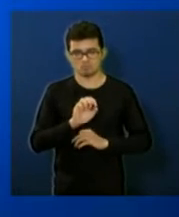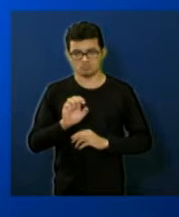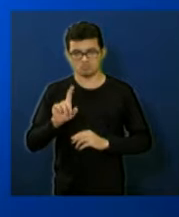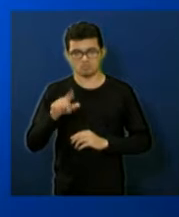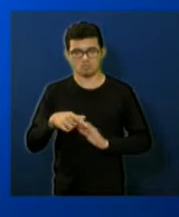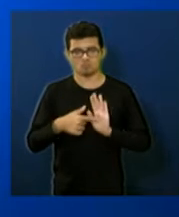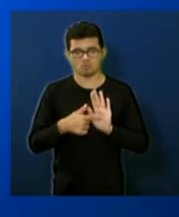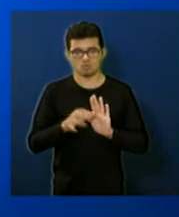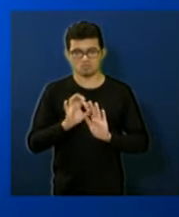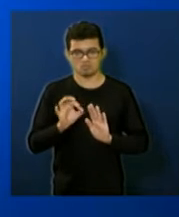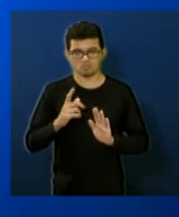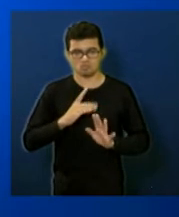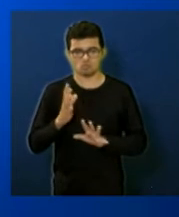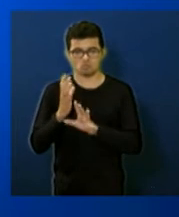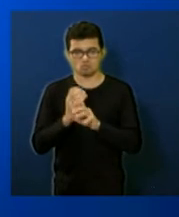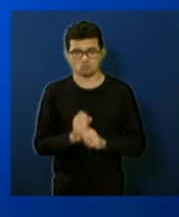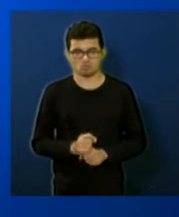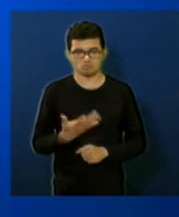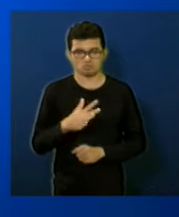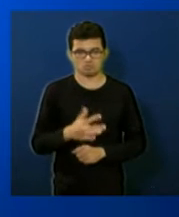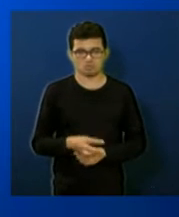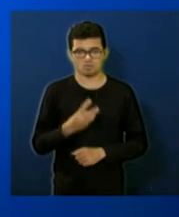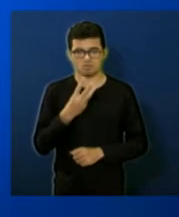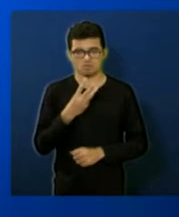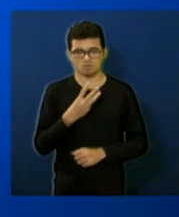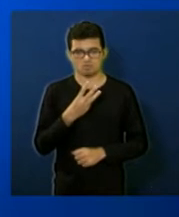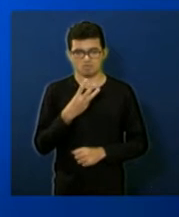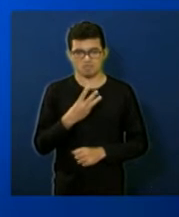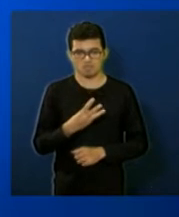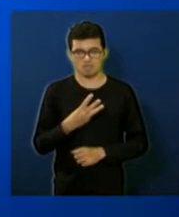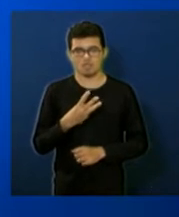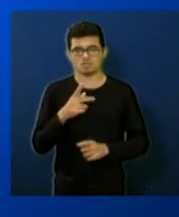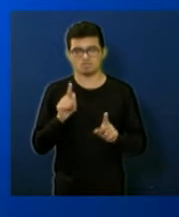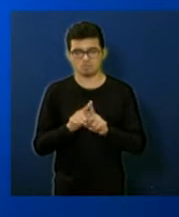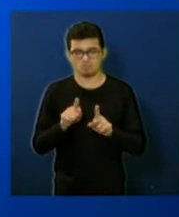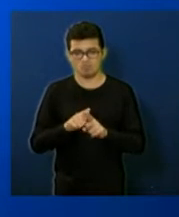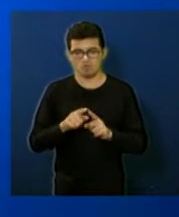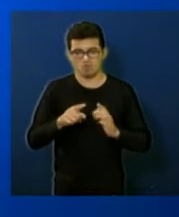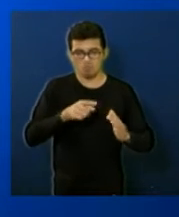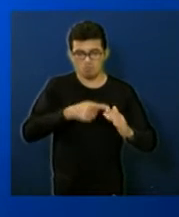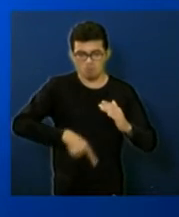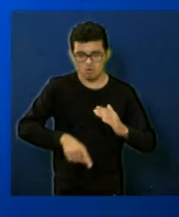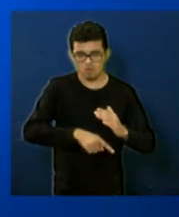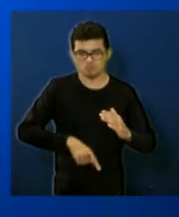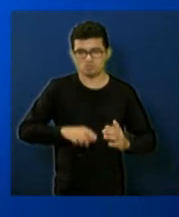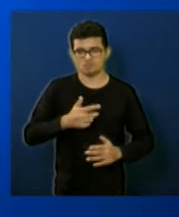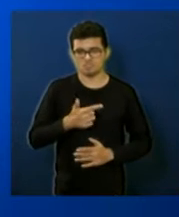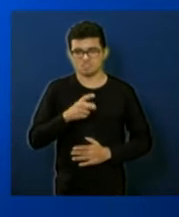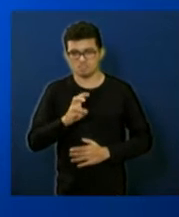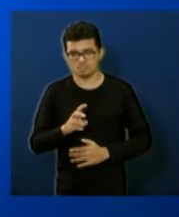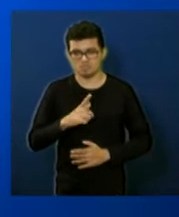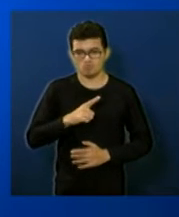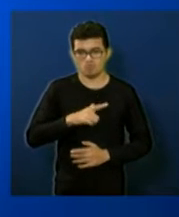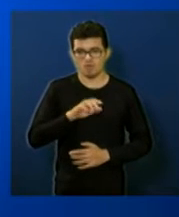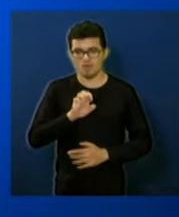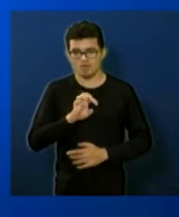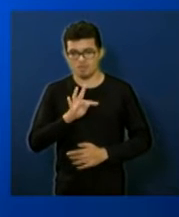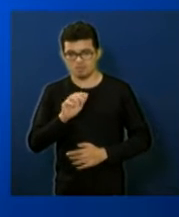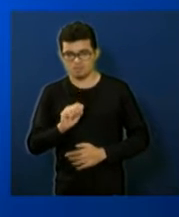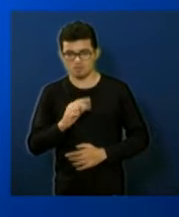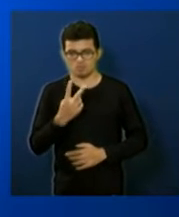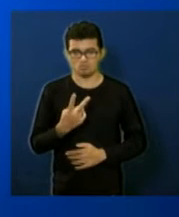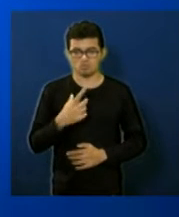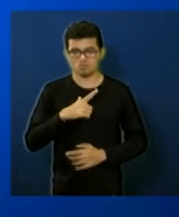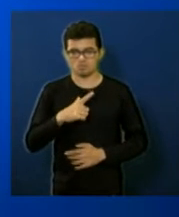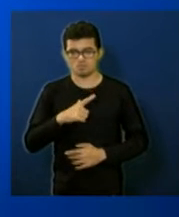apresentação número de captação superficiais 3 postos 25 etas estação de tratamento de água 2 reservatórios